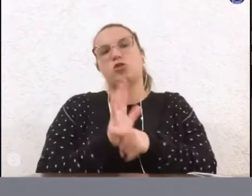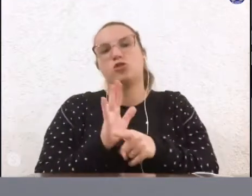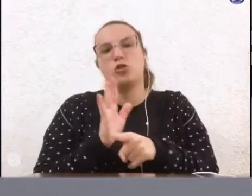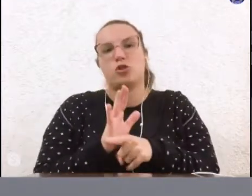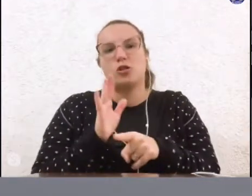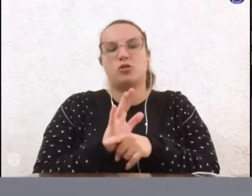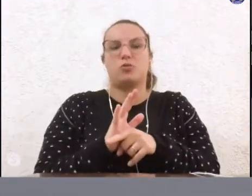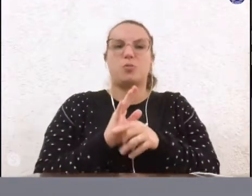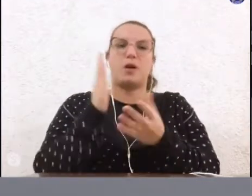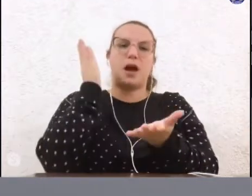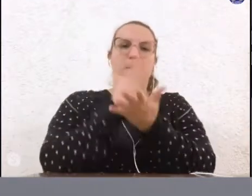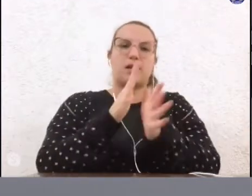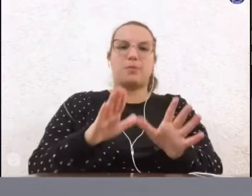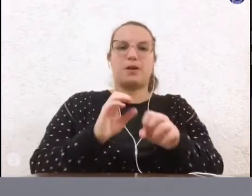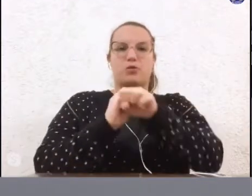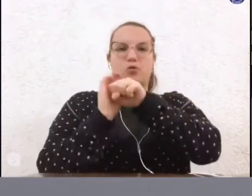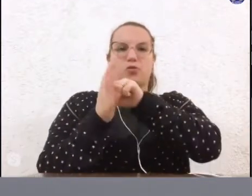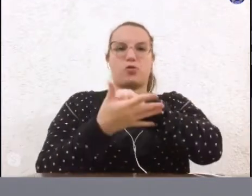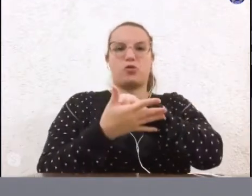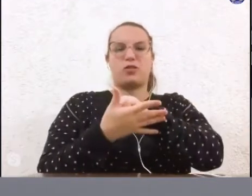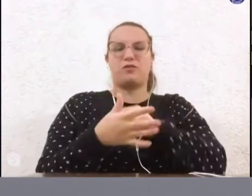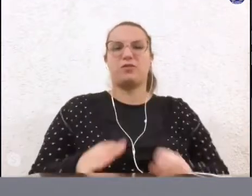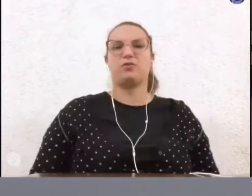combate ao coronavírus.